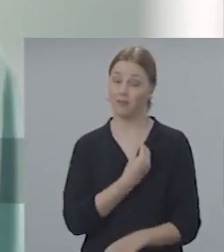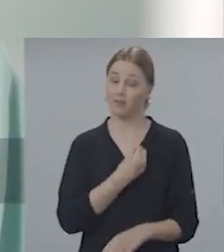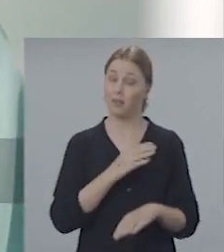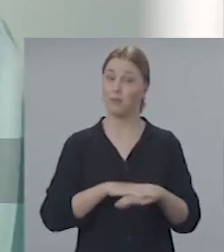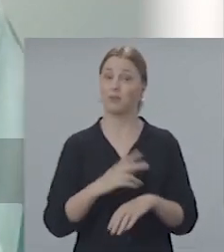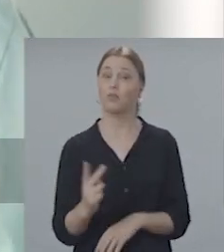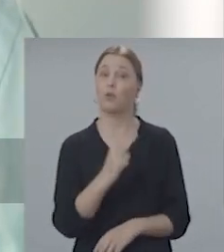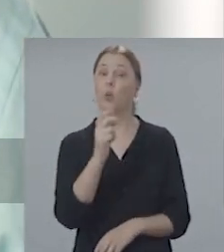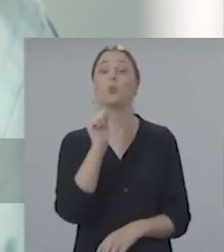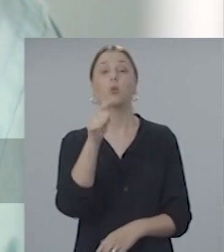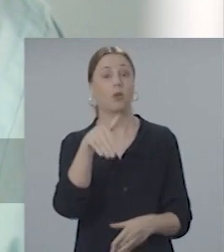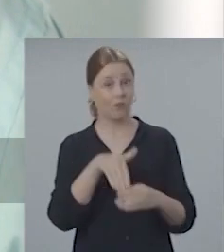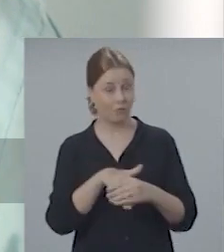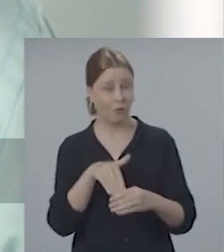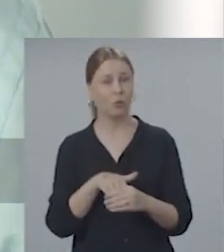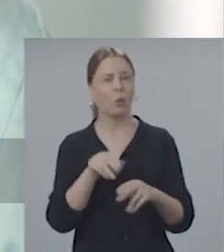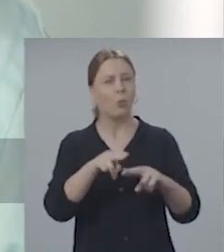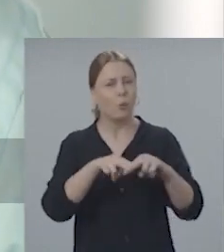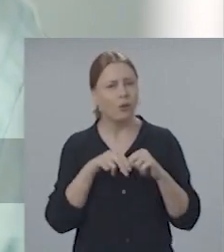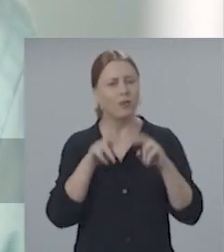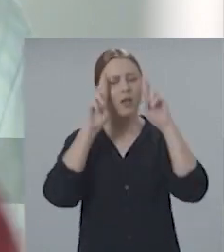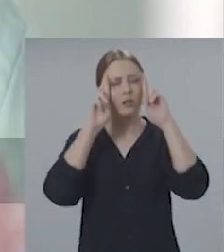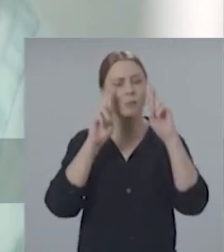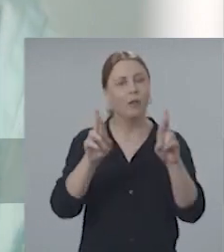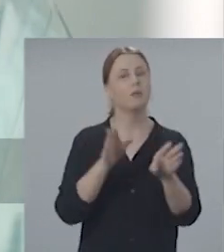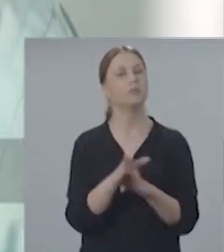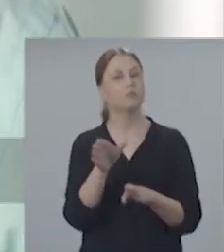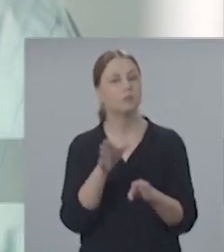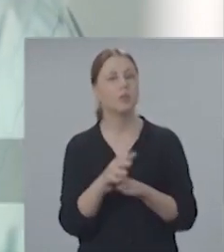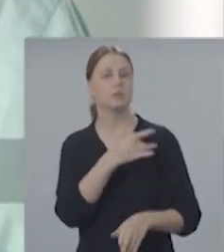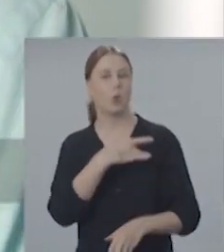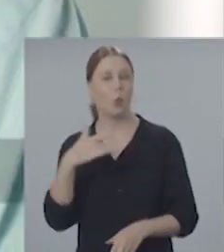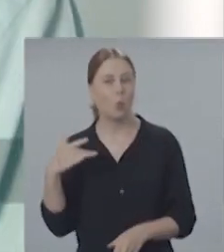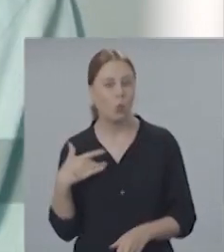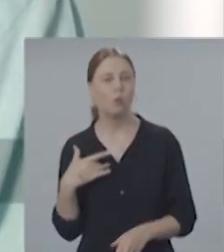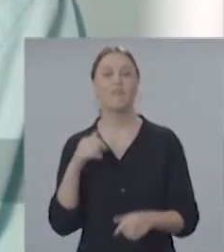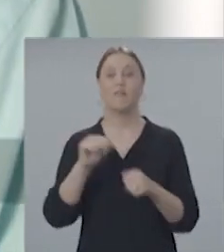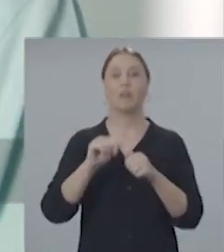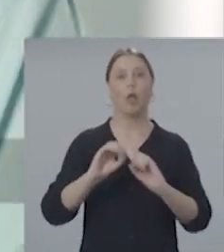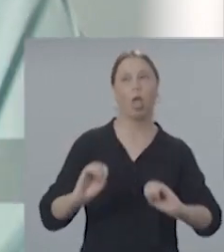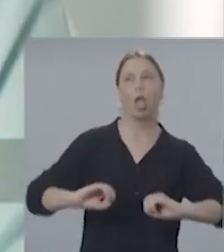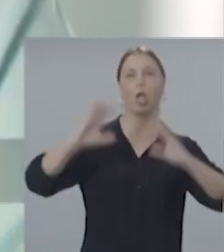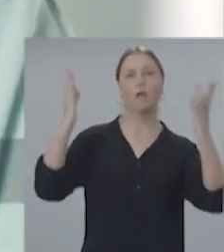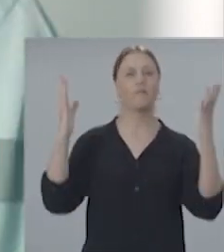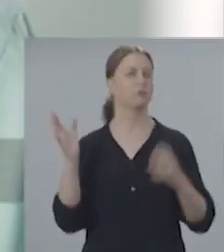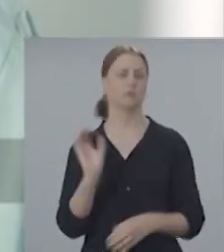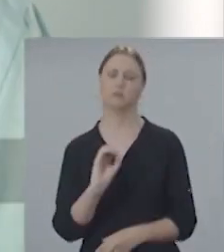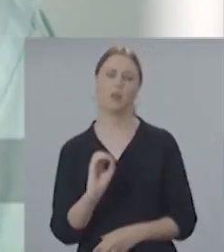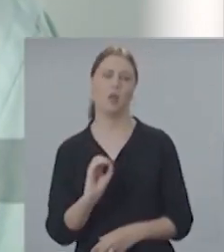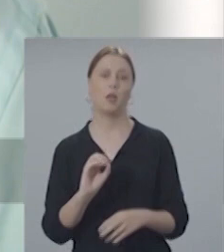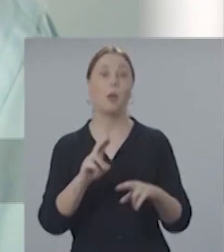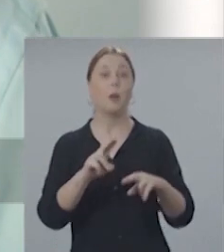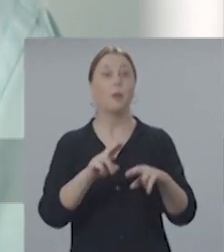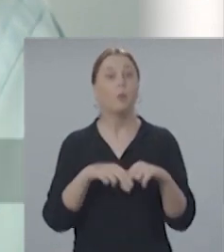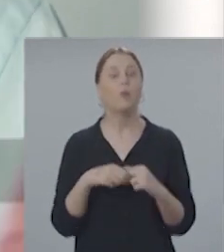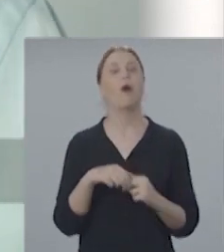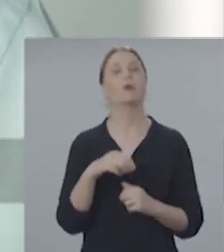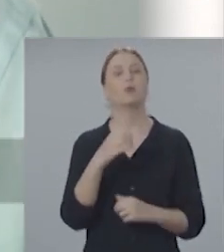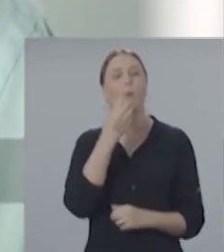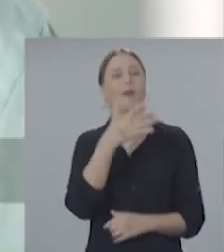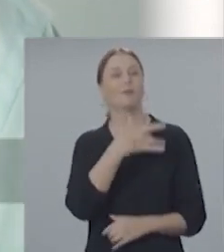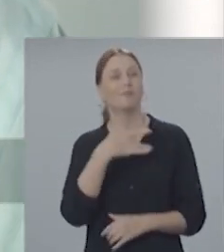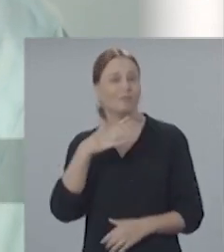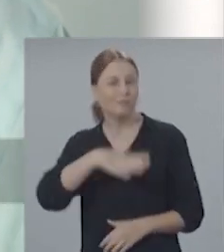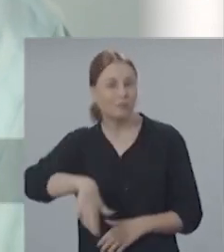e não para ofender índio. Vidas valem mais que votos. Dessa forma, respeitando as recomendações de saúde, não